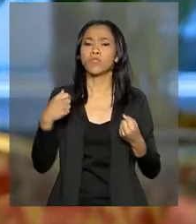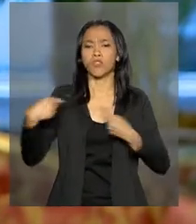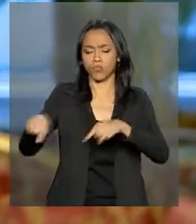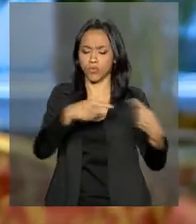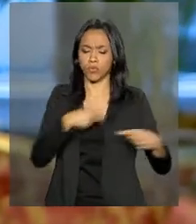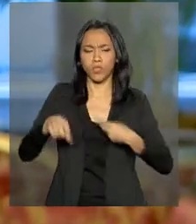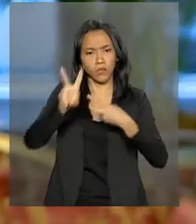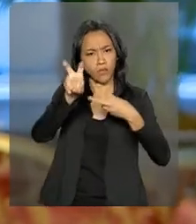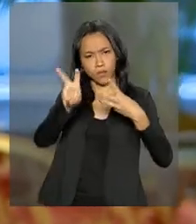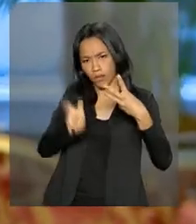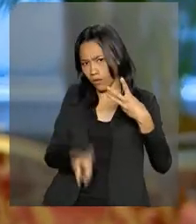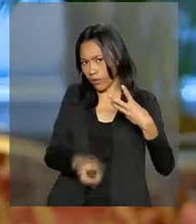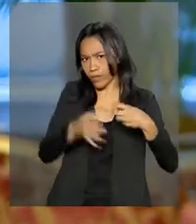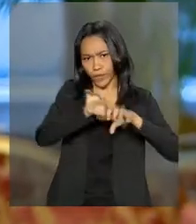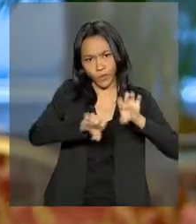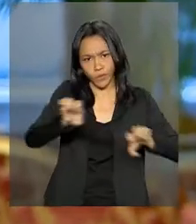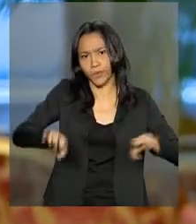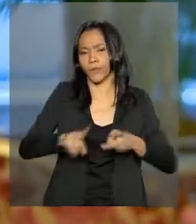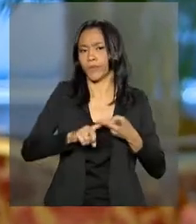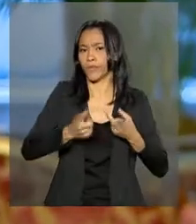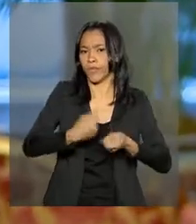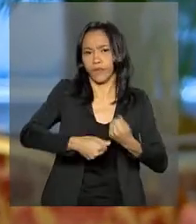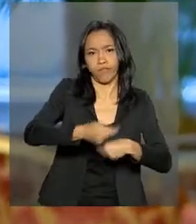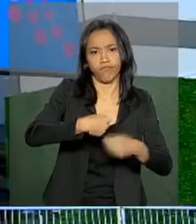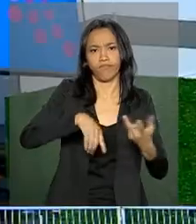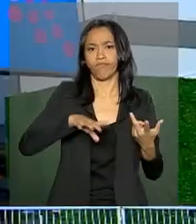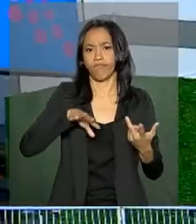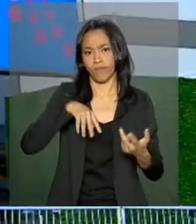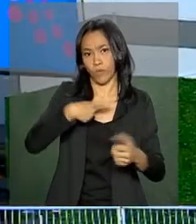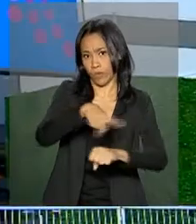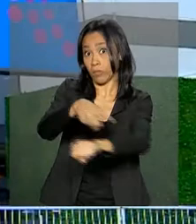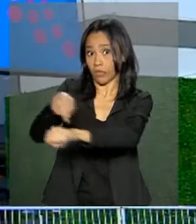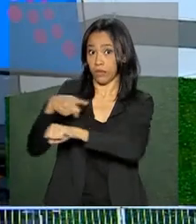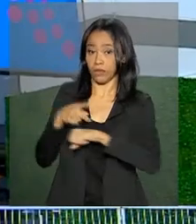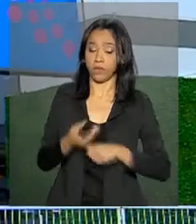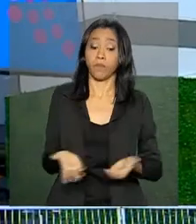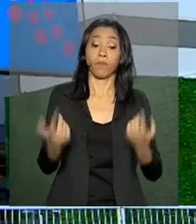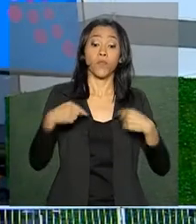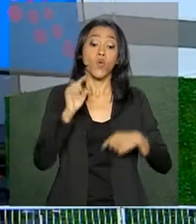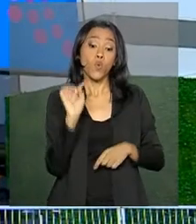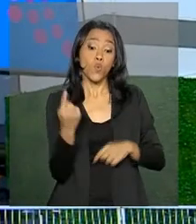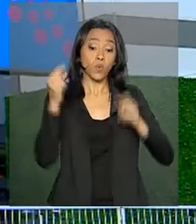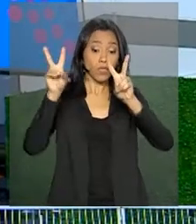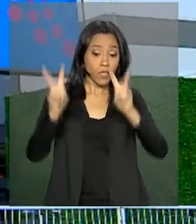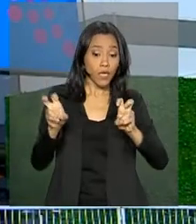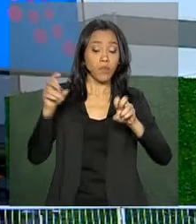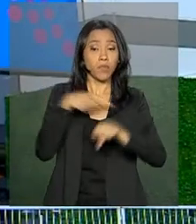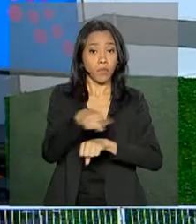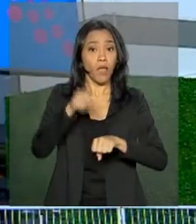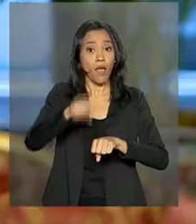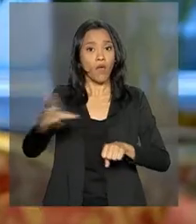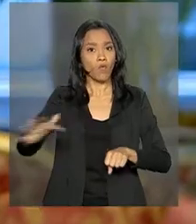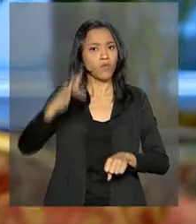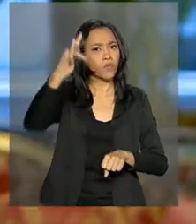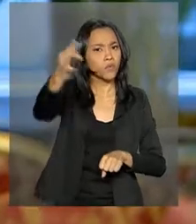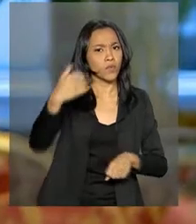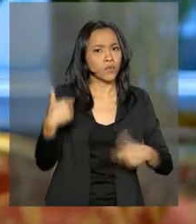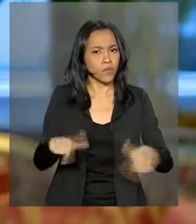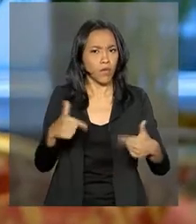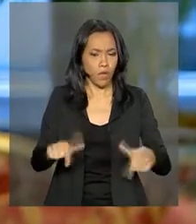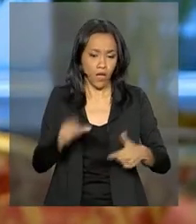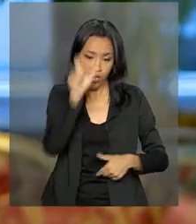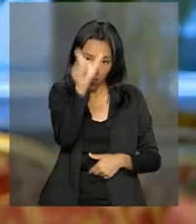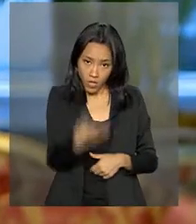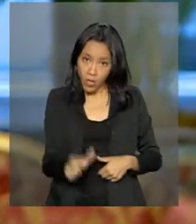infraestrutura, dos negócios, etc., dos países. Um dos temas do encontro será o futuro do trabalho. O presidente